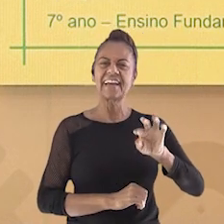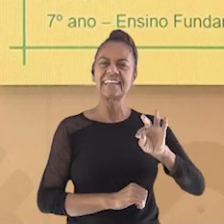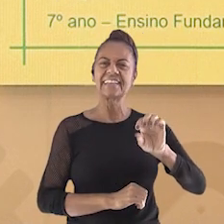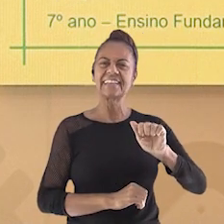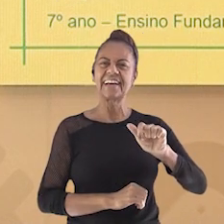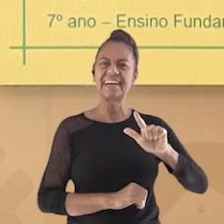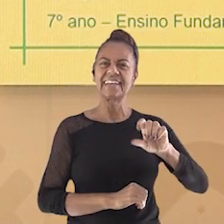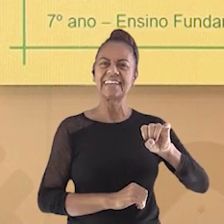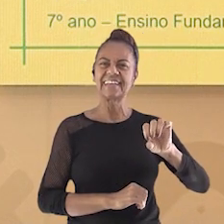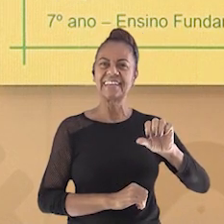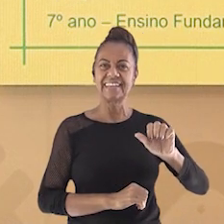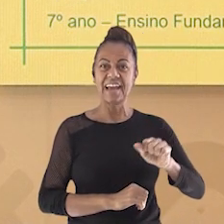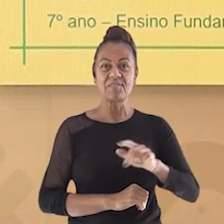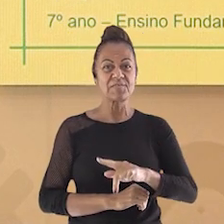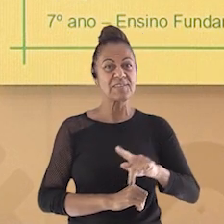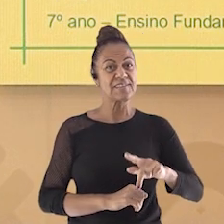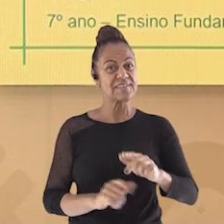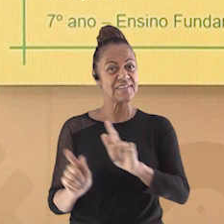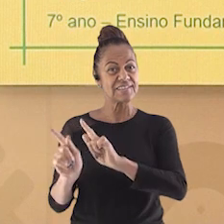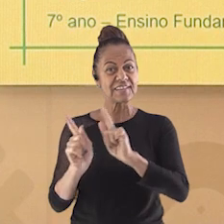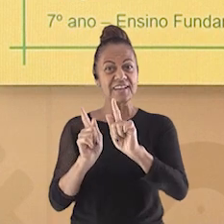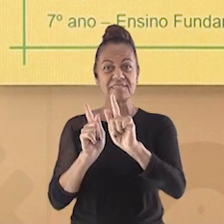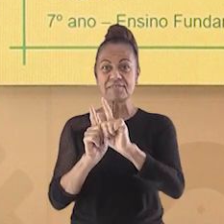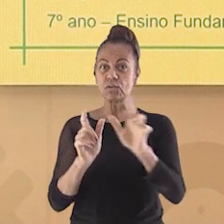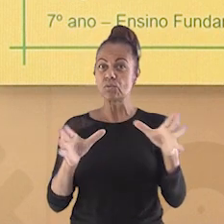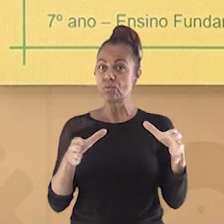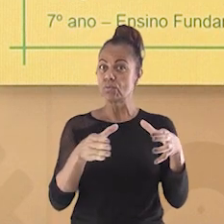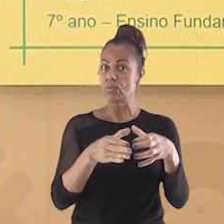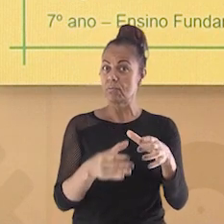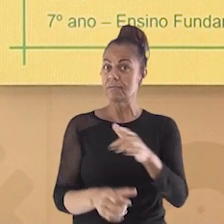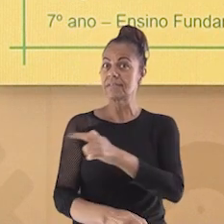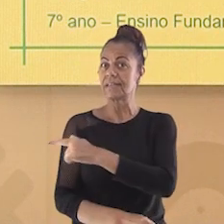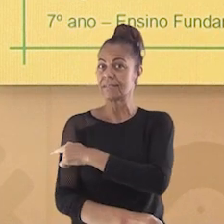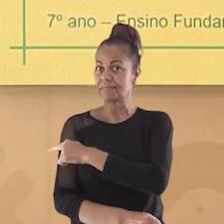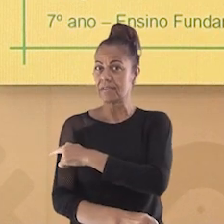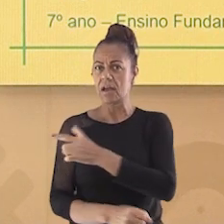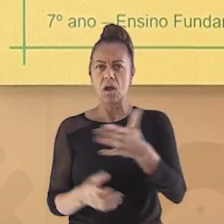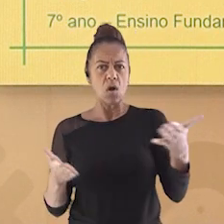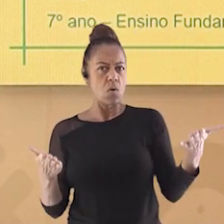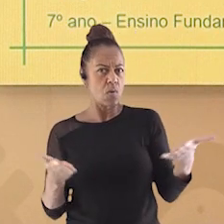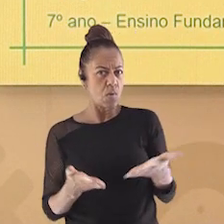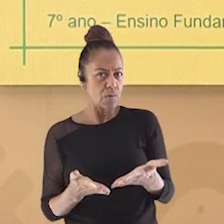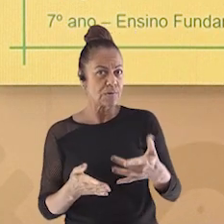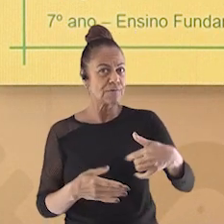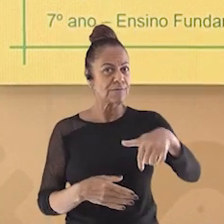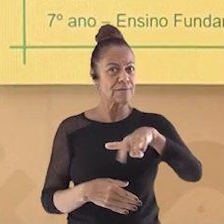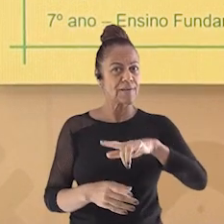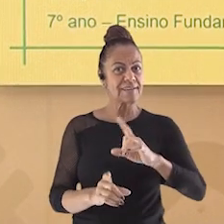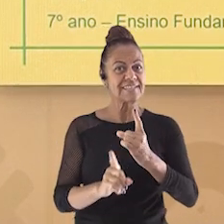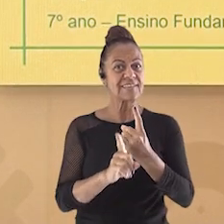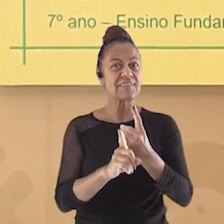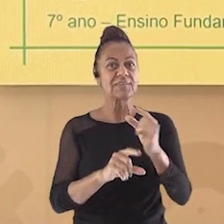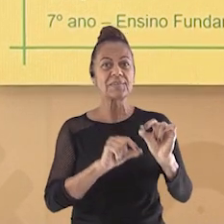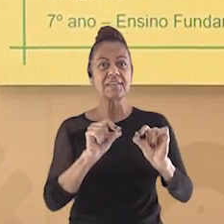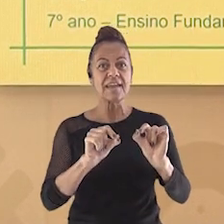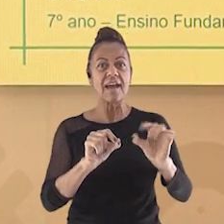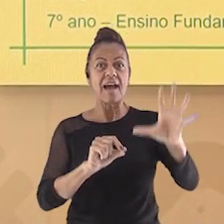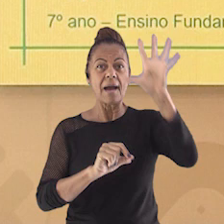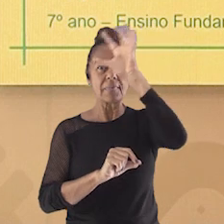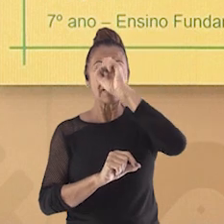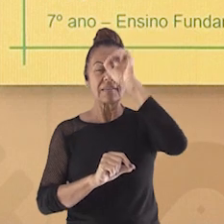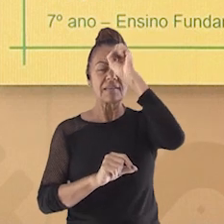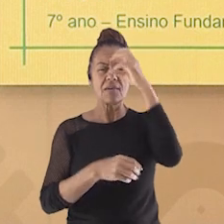Geografia do sétimo ano dos anos finais e no nosso encontro de hoje vamos aprender como podemos